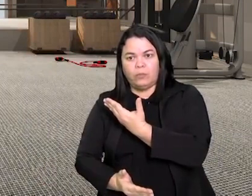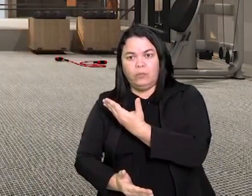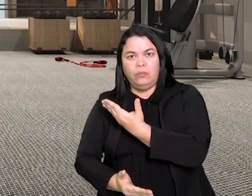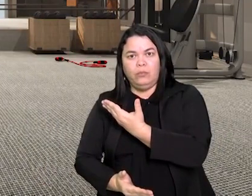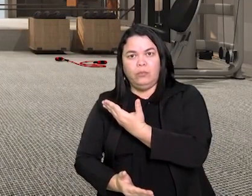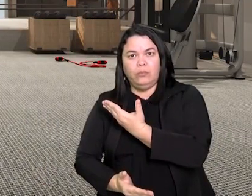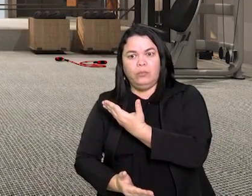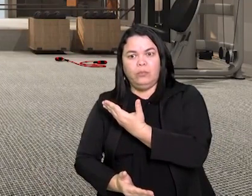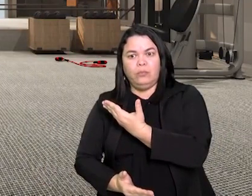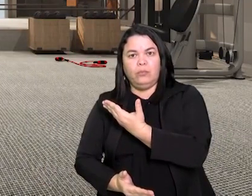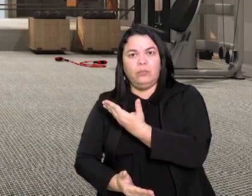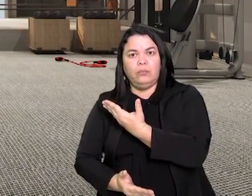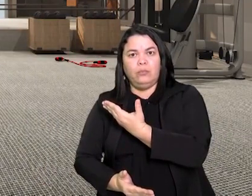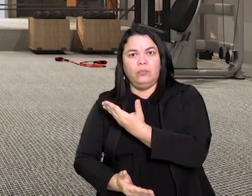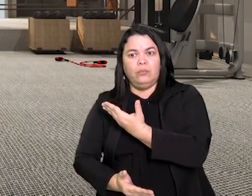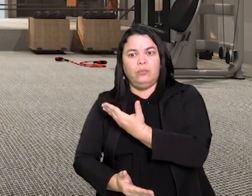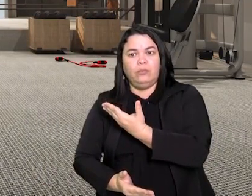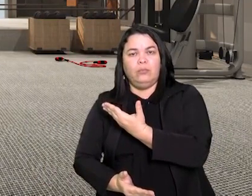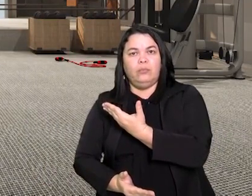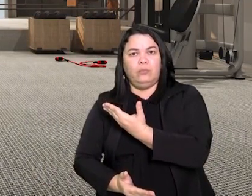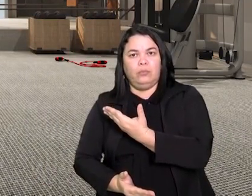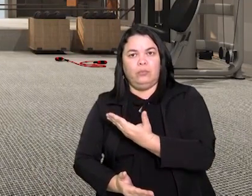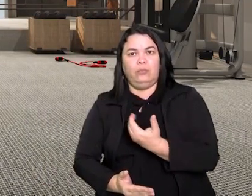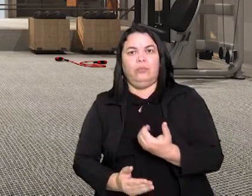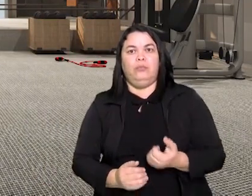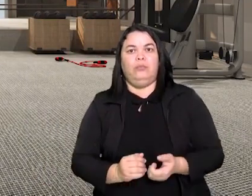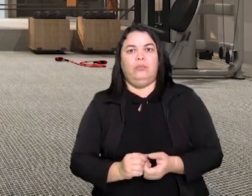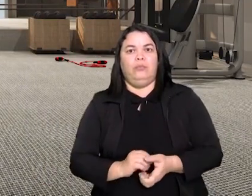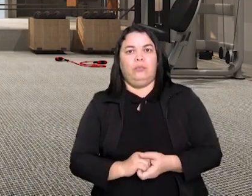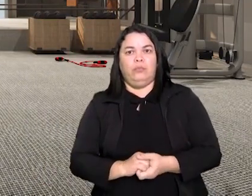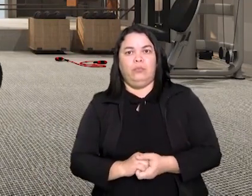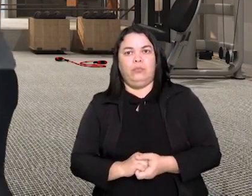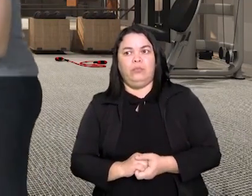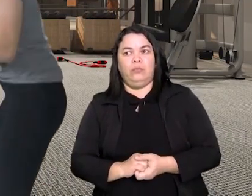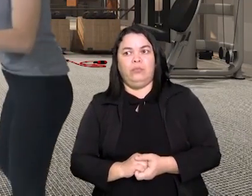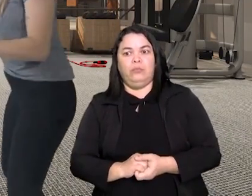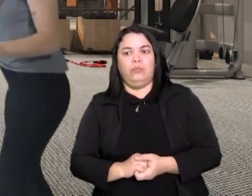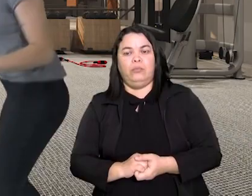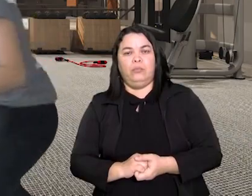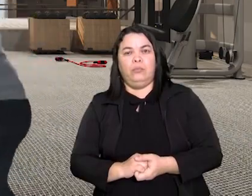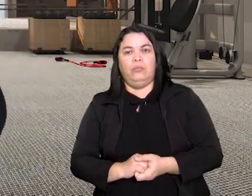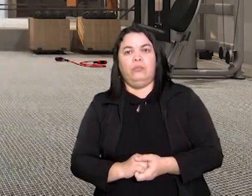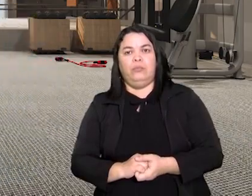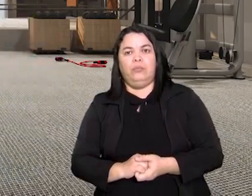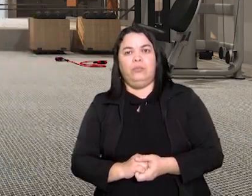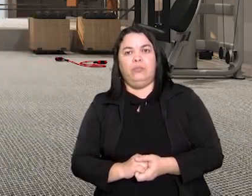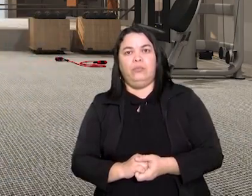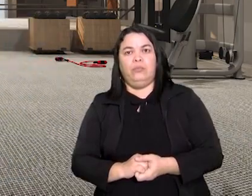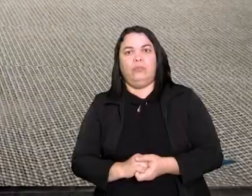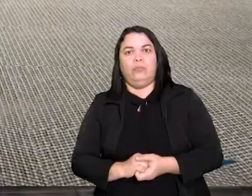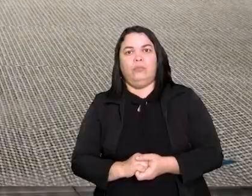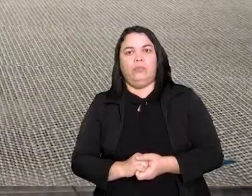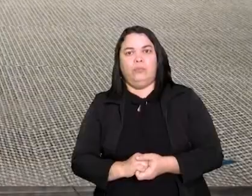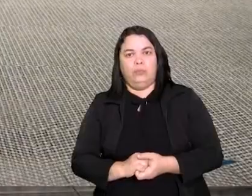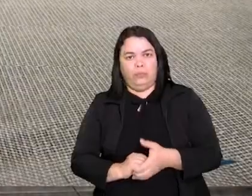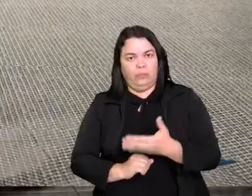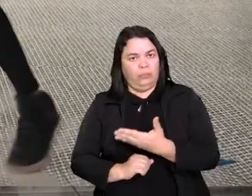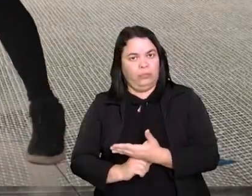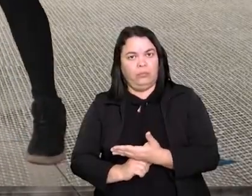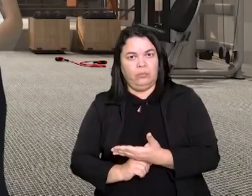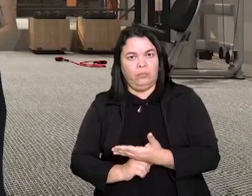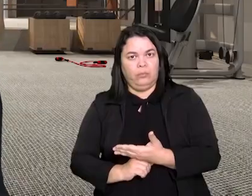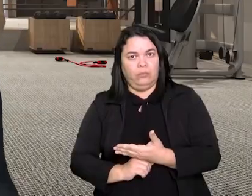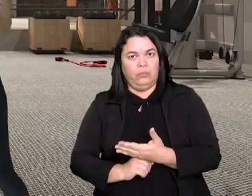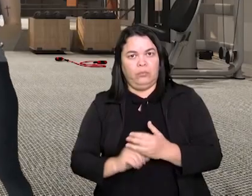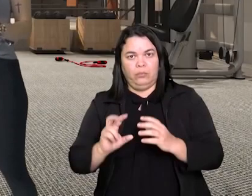Ó, um, dois botei o prendedor voltei para frente um, dois tirei o